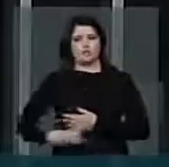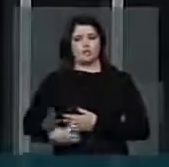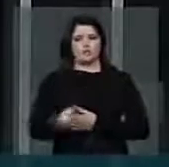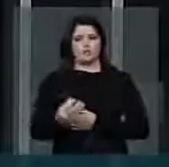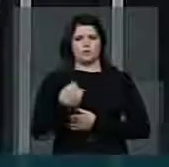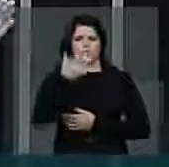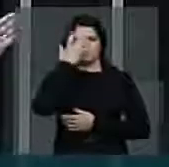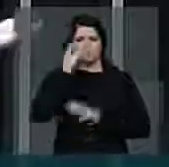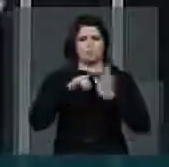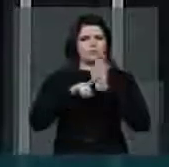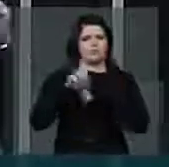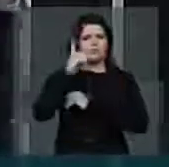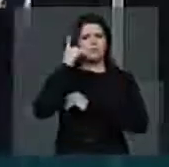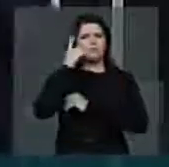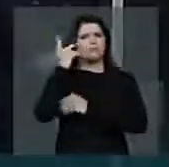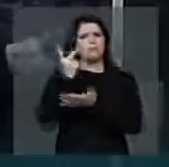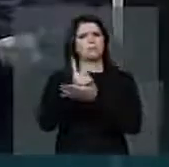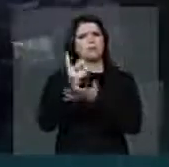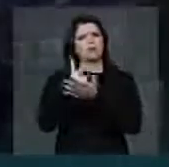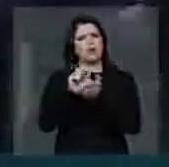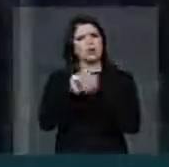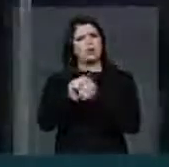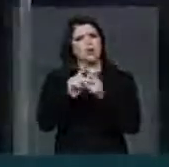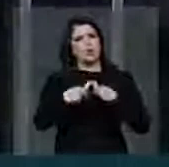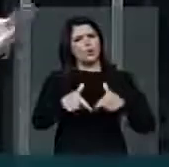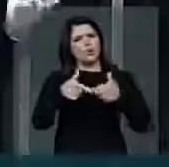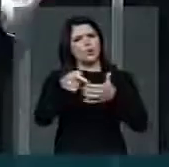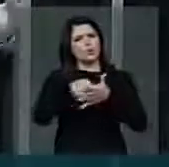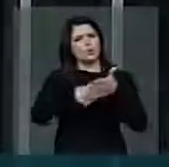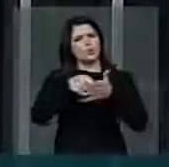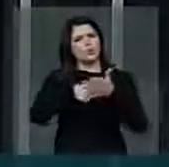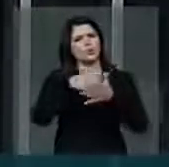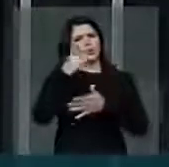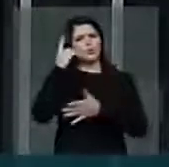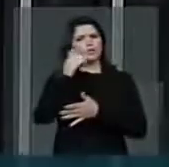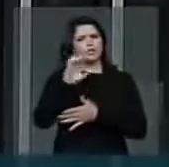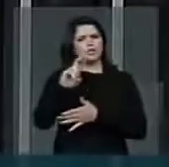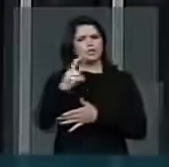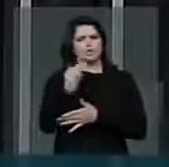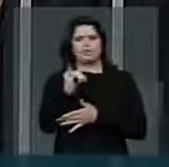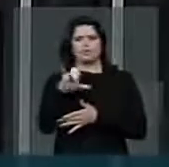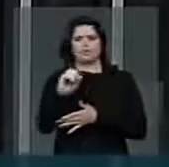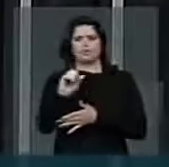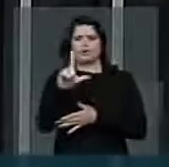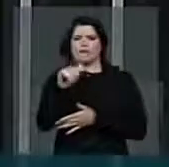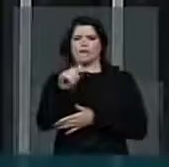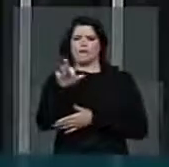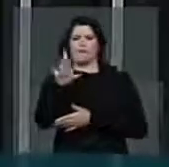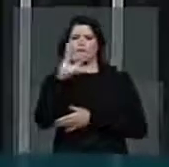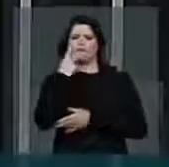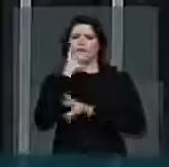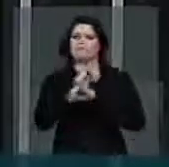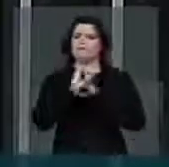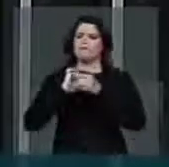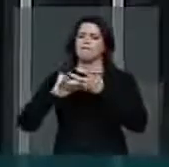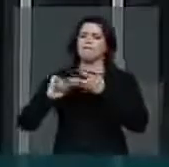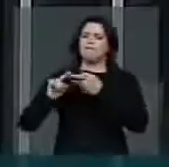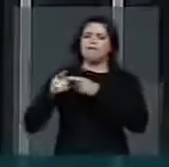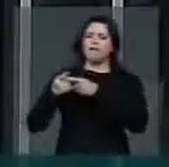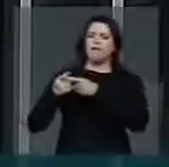por um deputado que, inclusive, é companheiro de lutas, deputado Chico Alencar, ao fazer ilações,